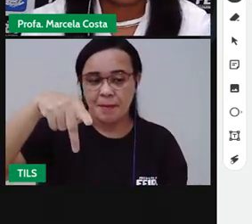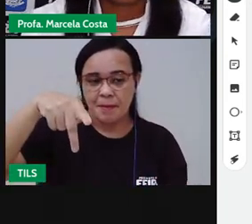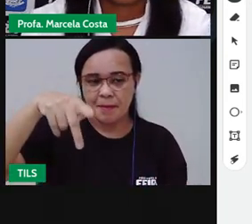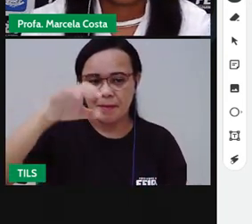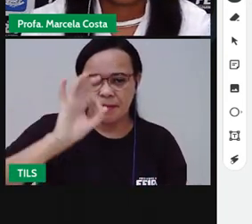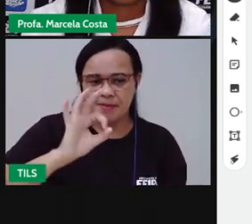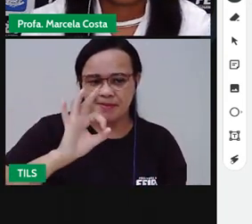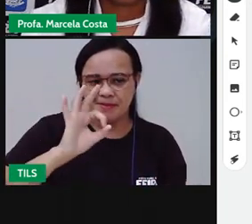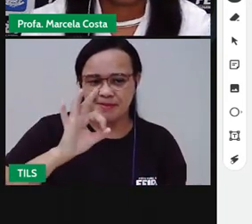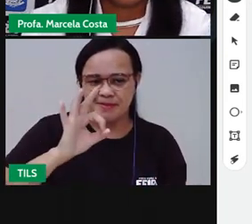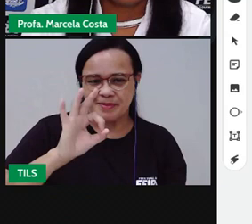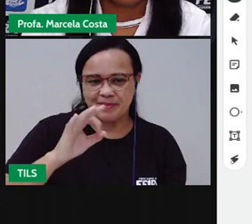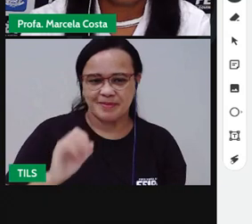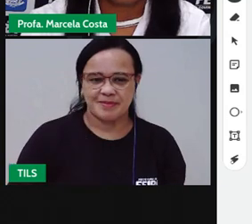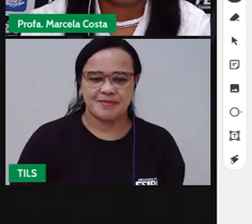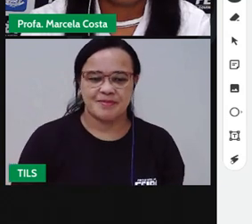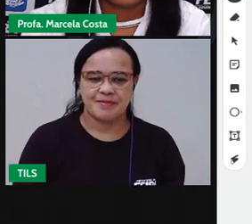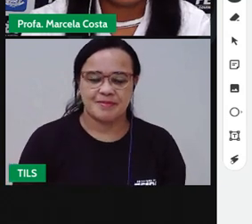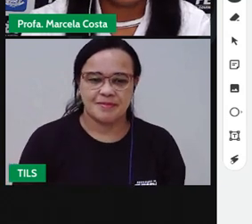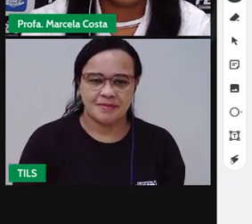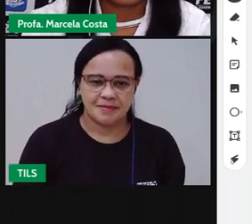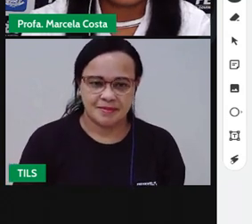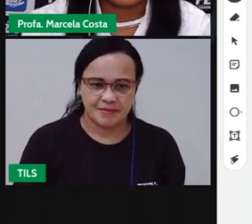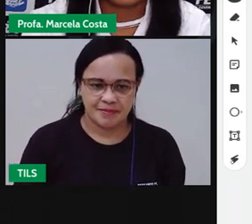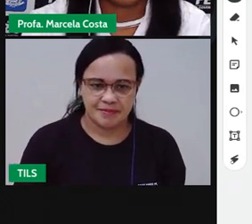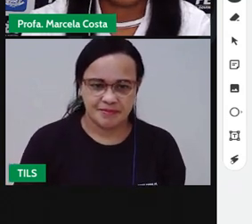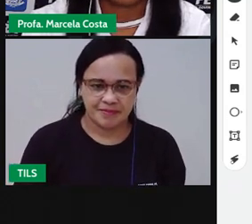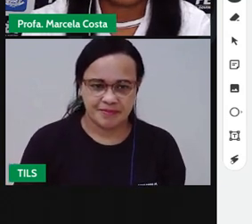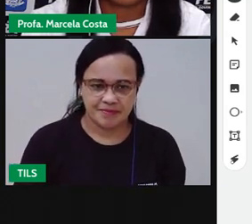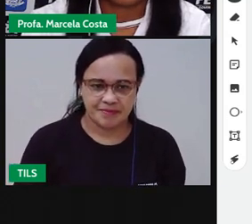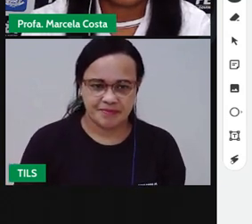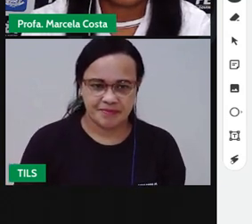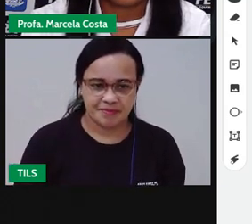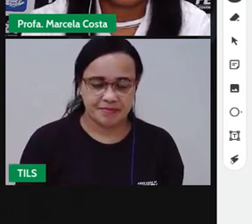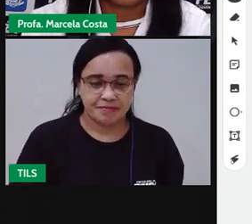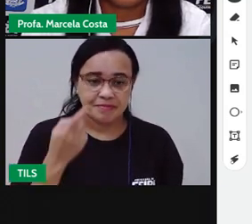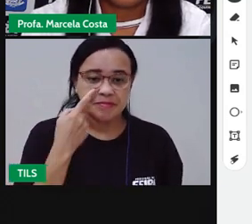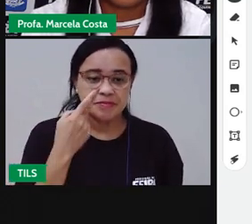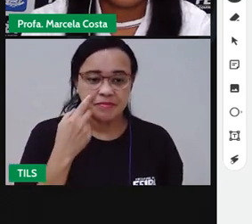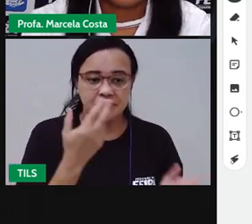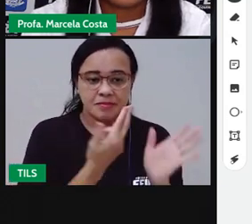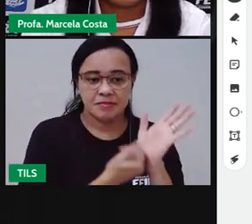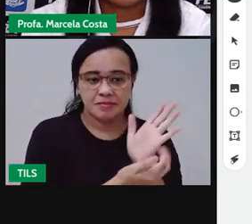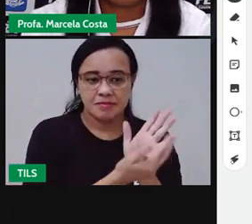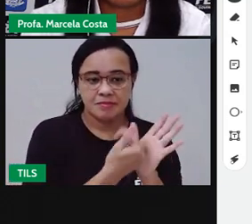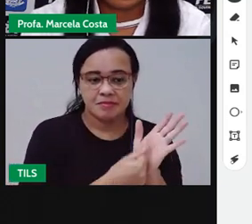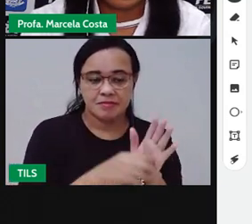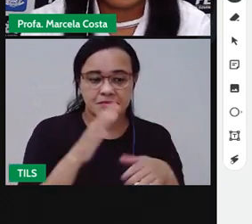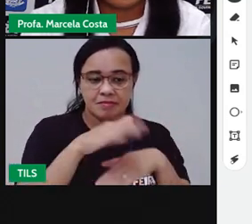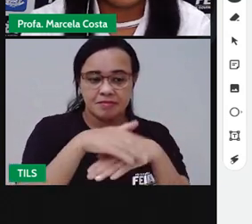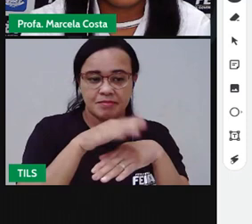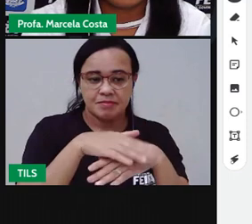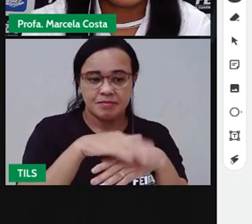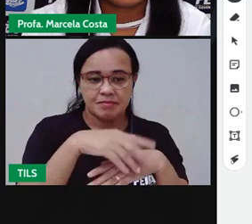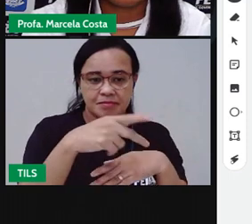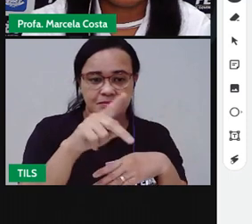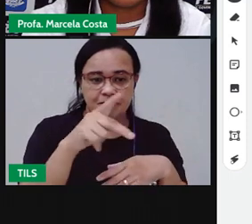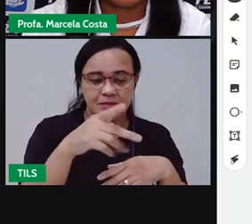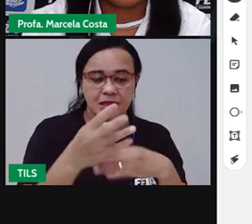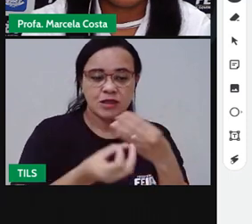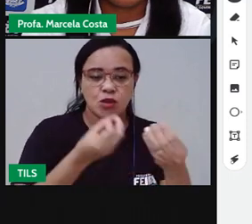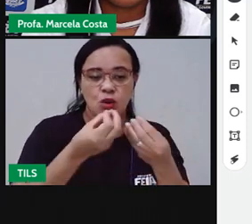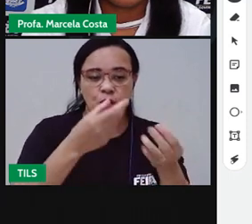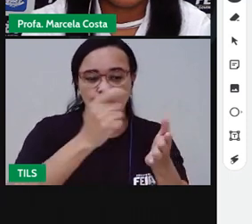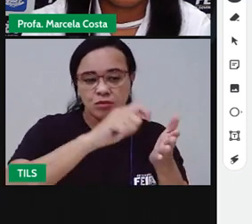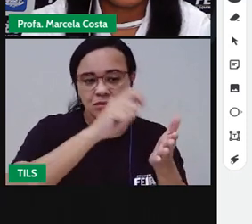Então, eu ver aqui, ó. Faço um traçado de baixo para cima.